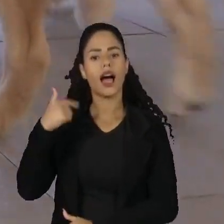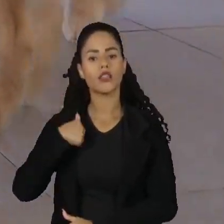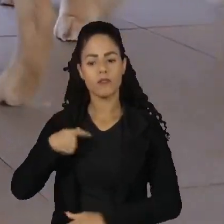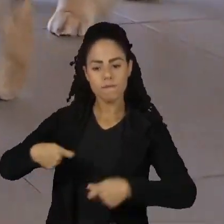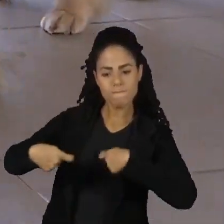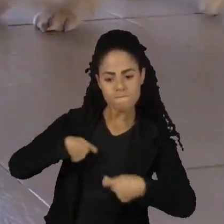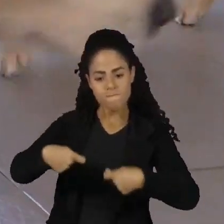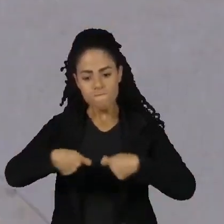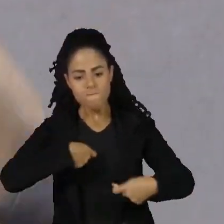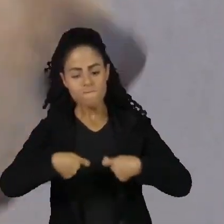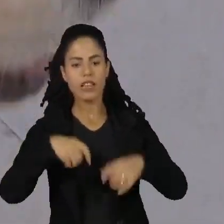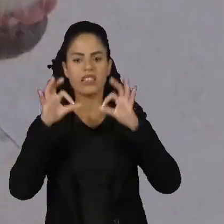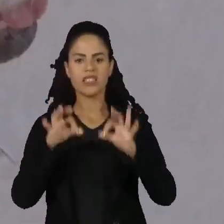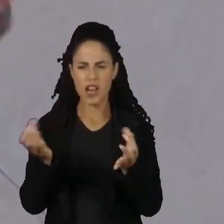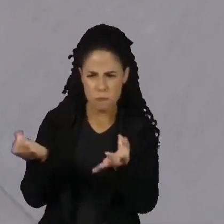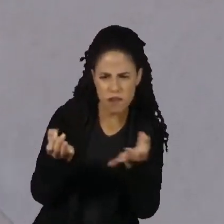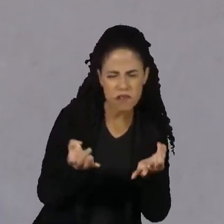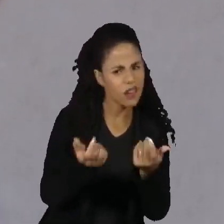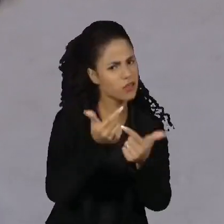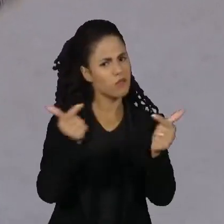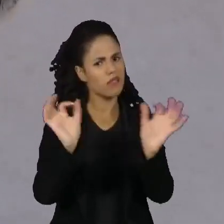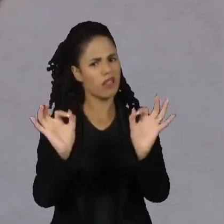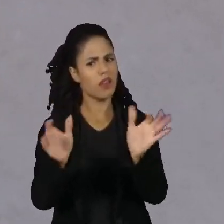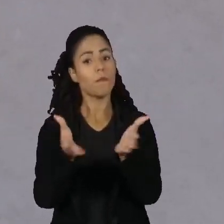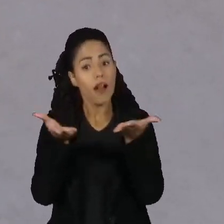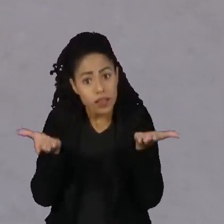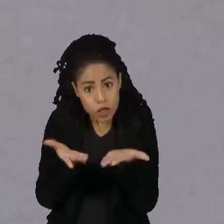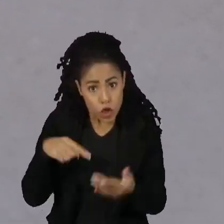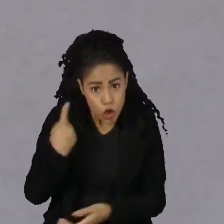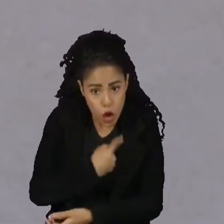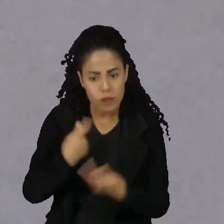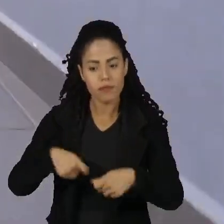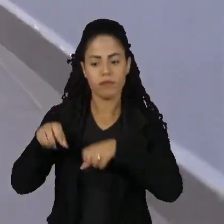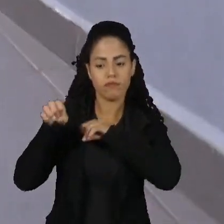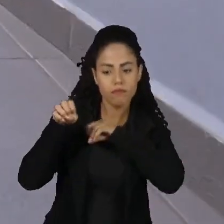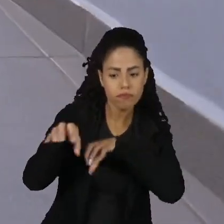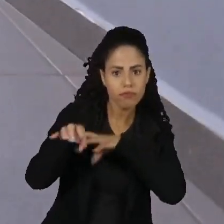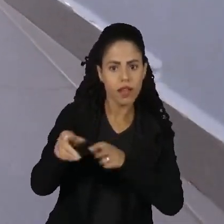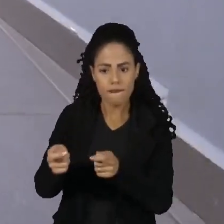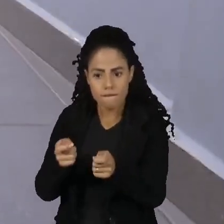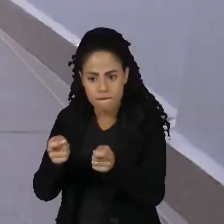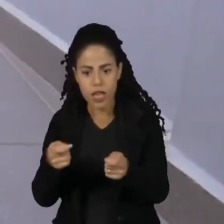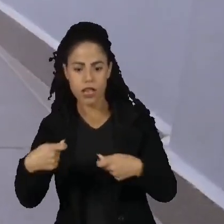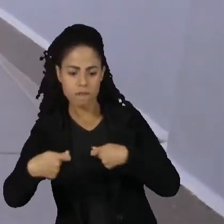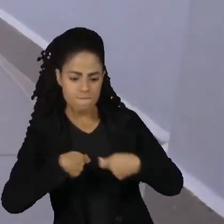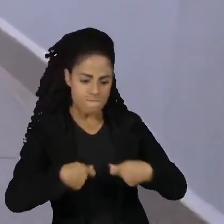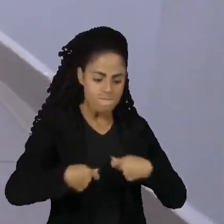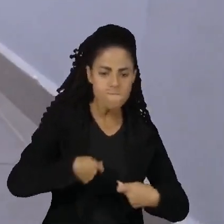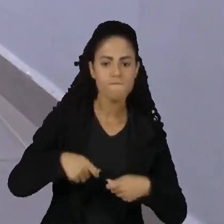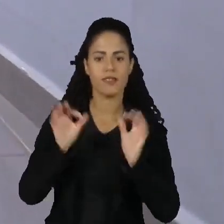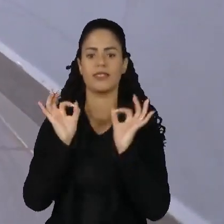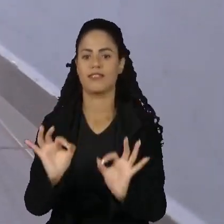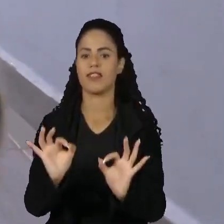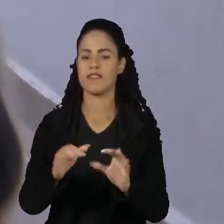Mas, novamente, nenhum cachorro é perfeito e nenhum cachorro é igual. E a gente precisa controlar um pouco as nossas expectativas.